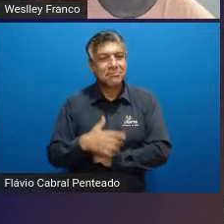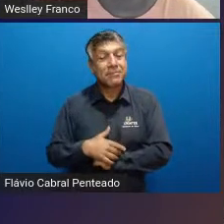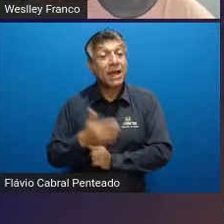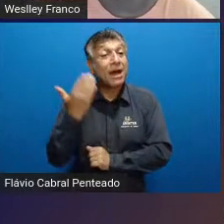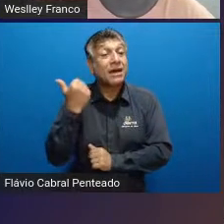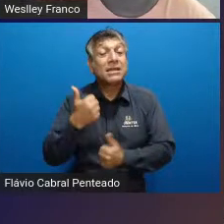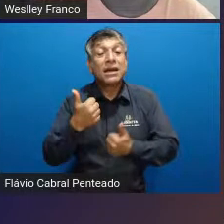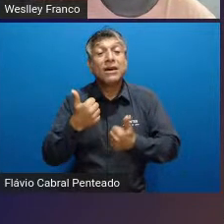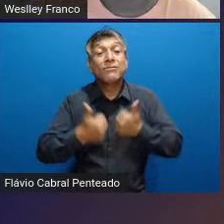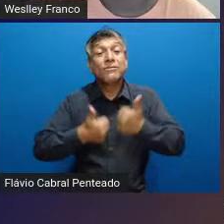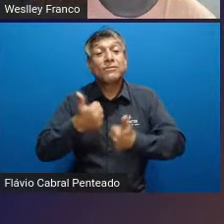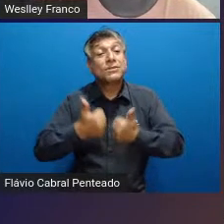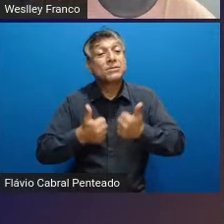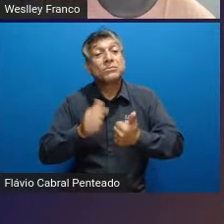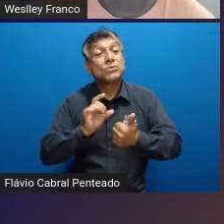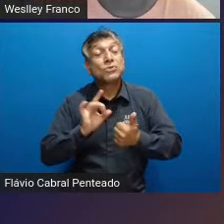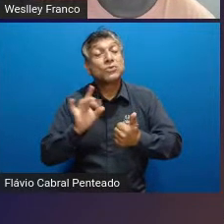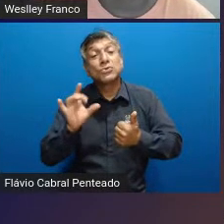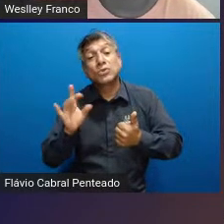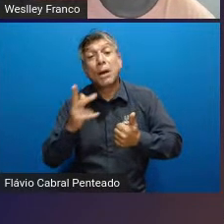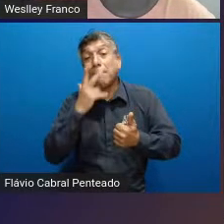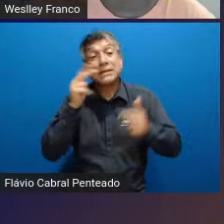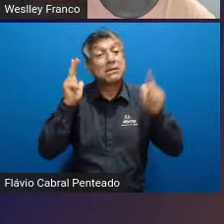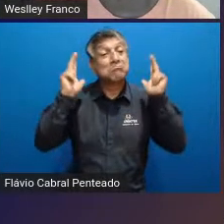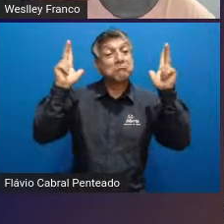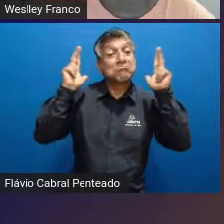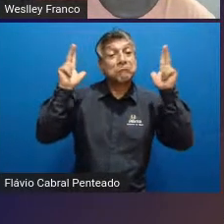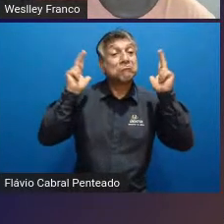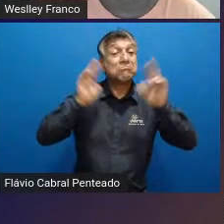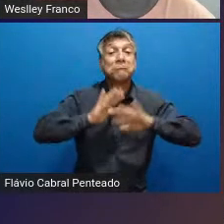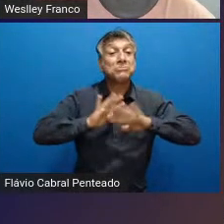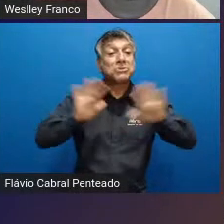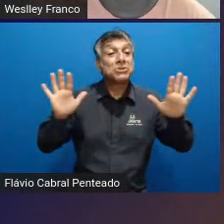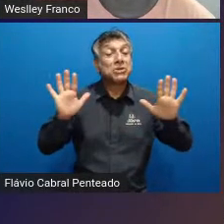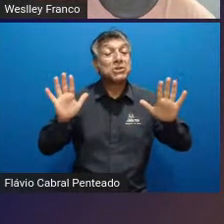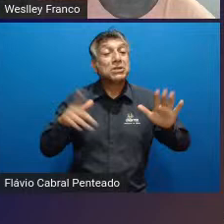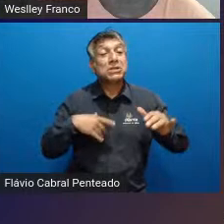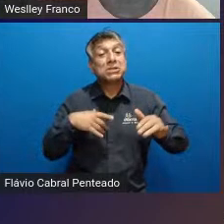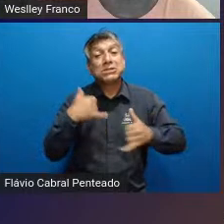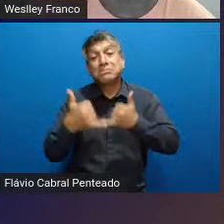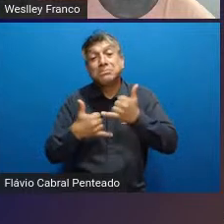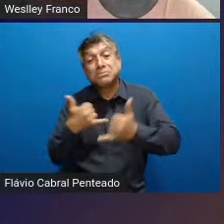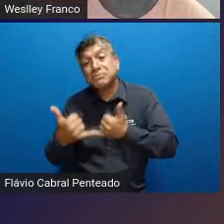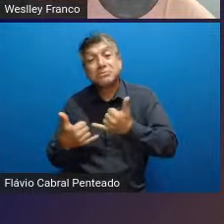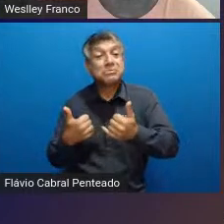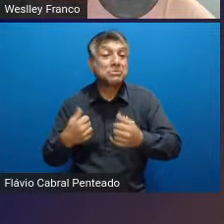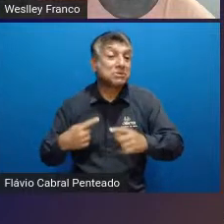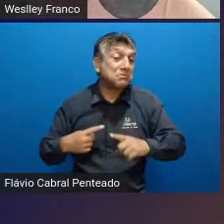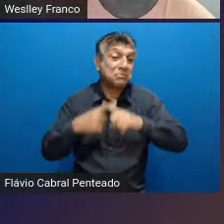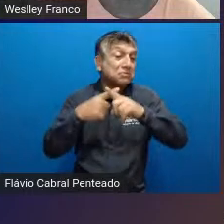futebol era visto somente como lazer somente como uma prática recreativa.